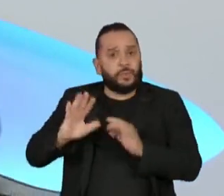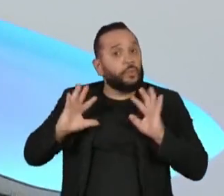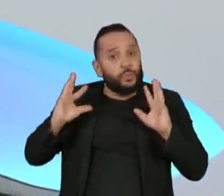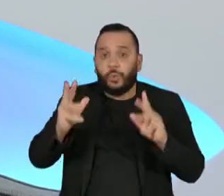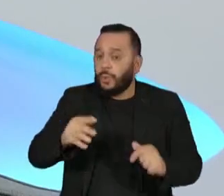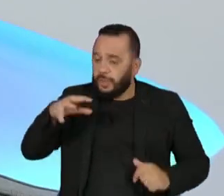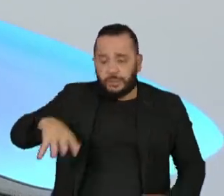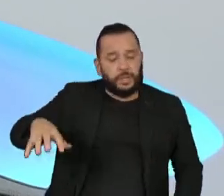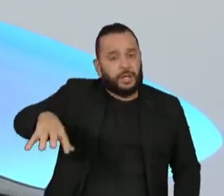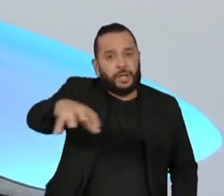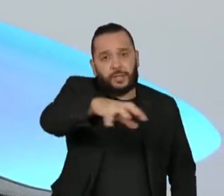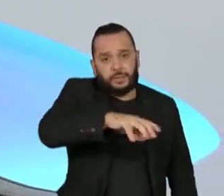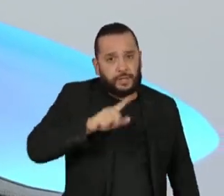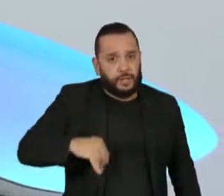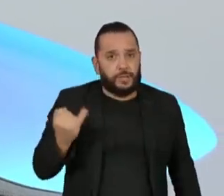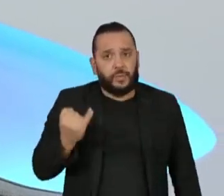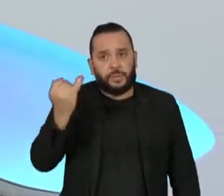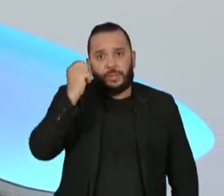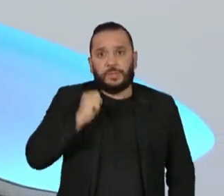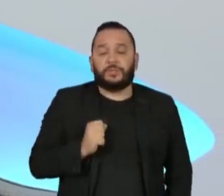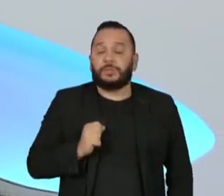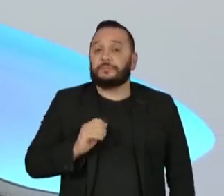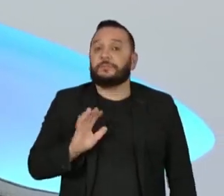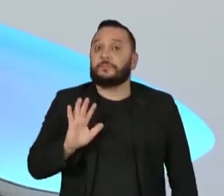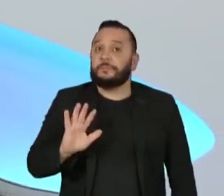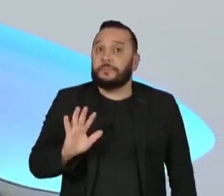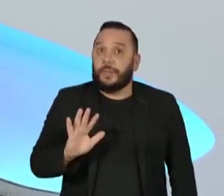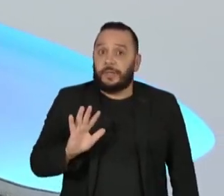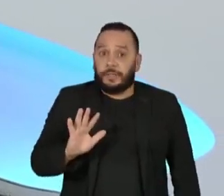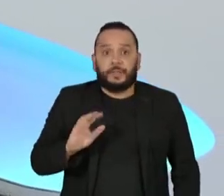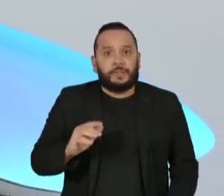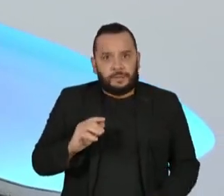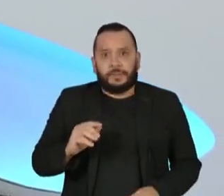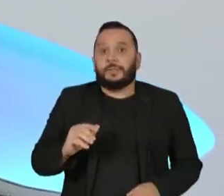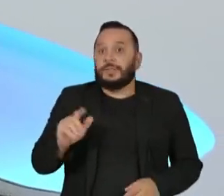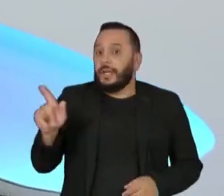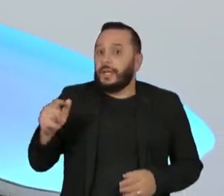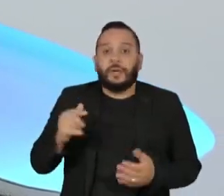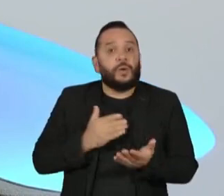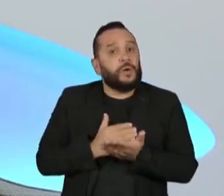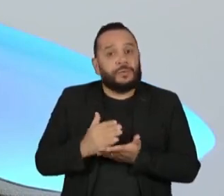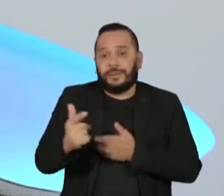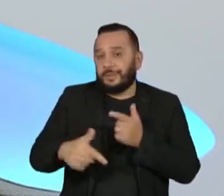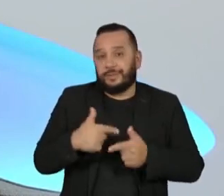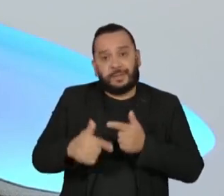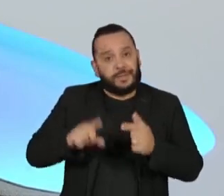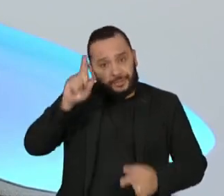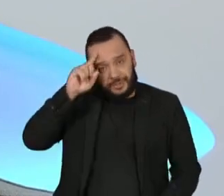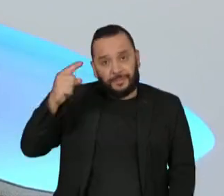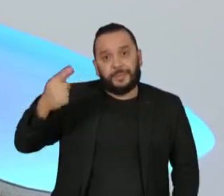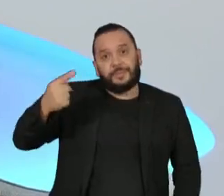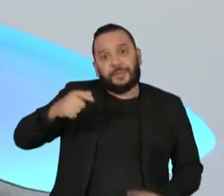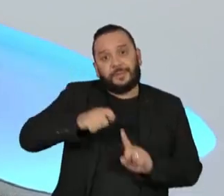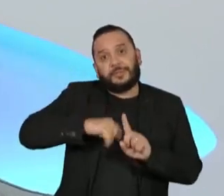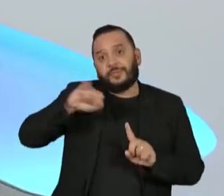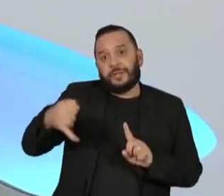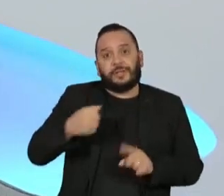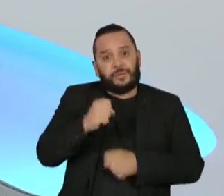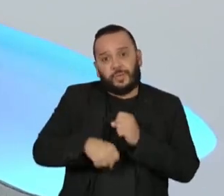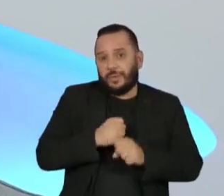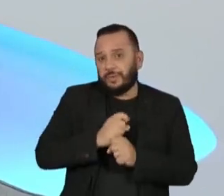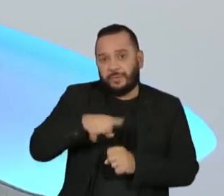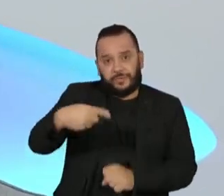importantes. O que é que tem de fundamental? O mandato é a partir de 1º de janeiro do próximo ano. Então,